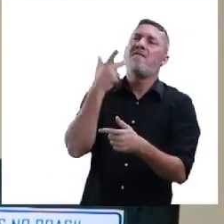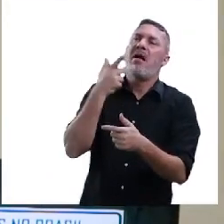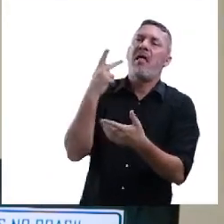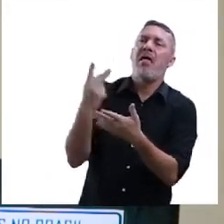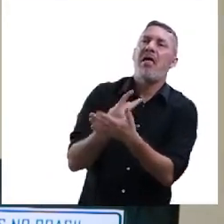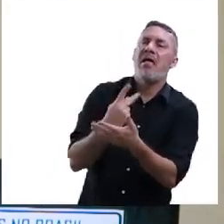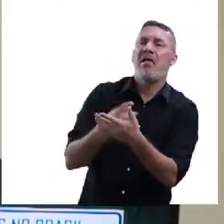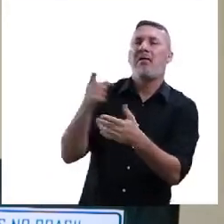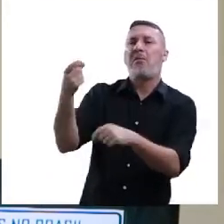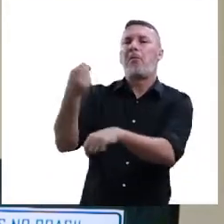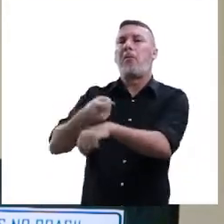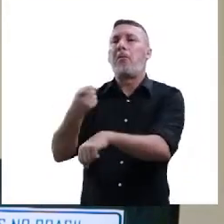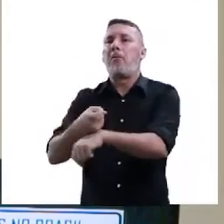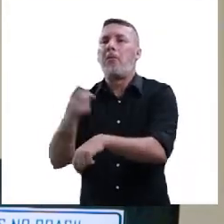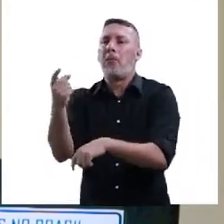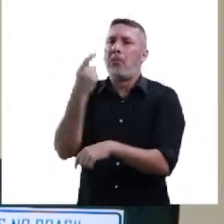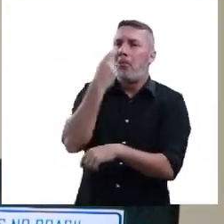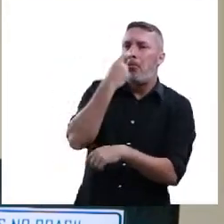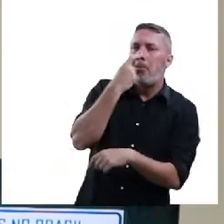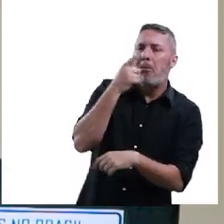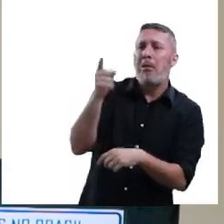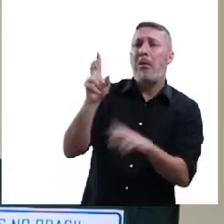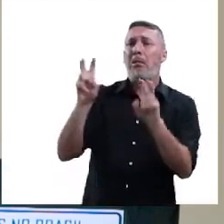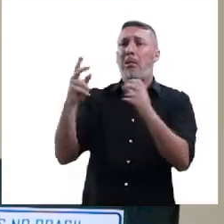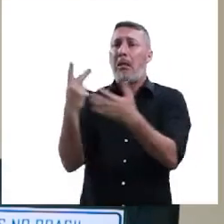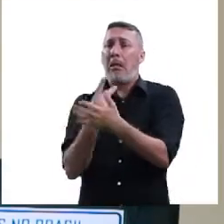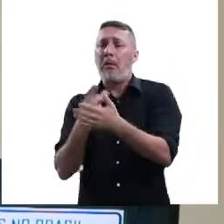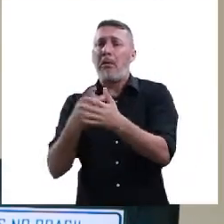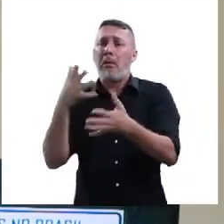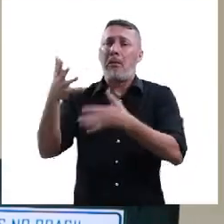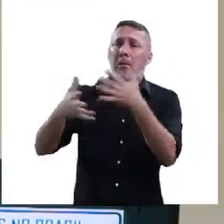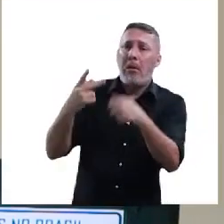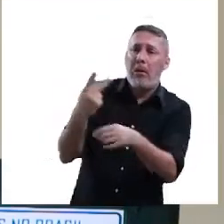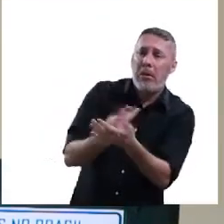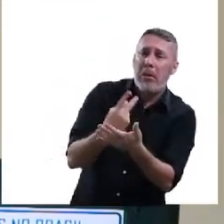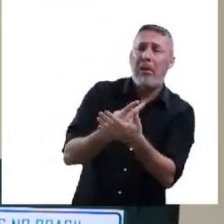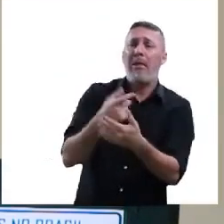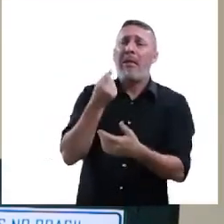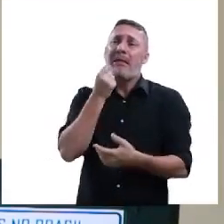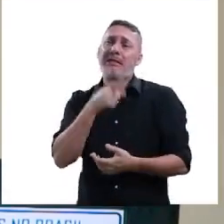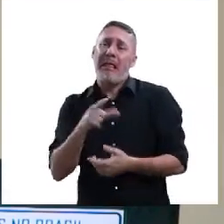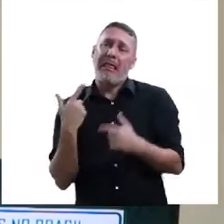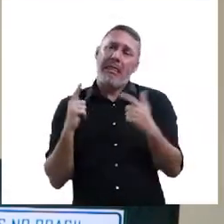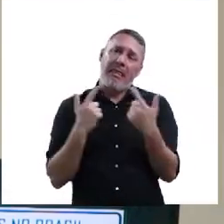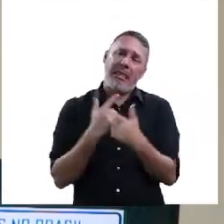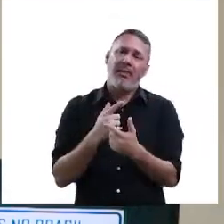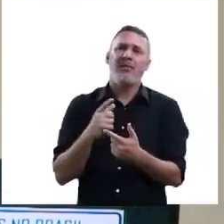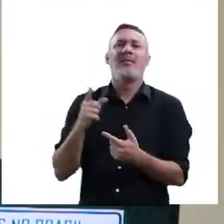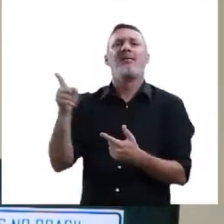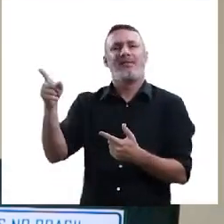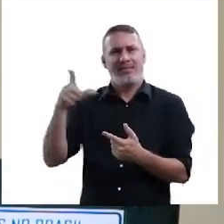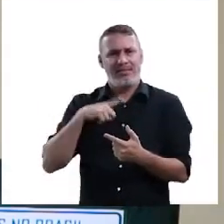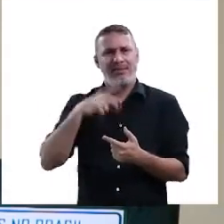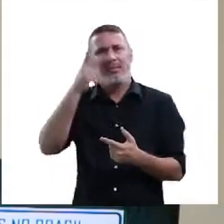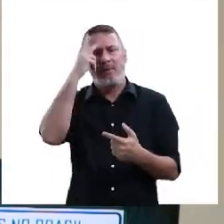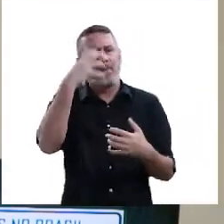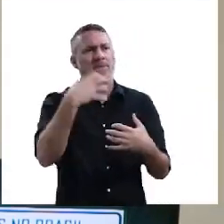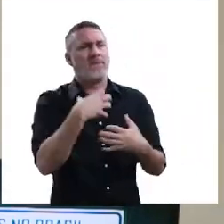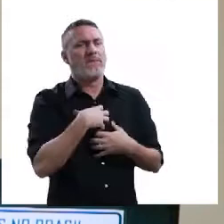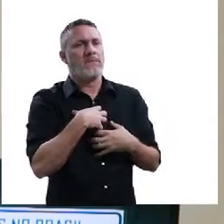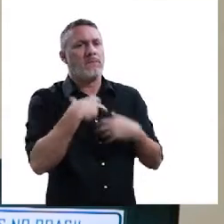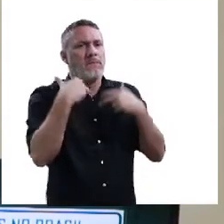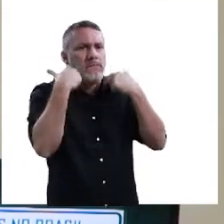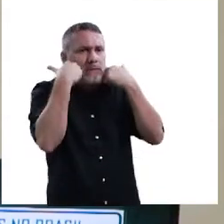de alguém, por exemplo, quando você olha, ele falou errado, olha, ele usou tal termo, olha que engraçado, você pode atingir